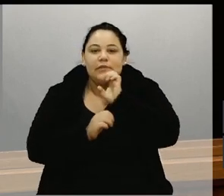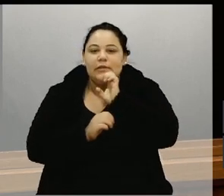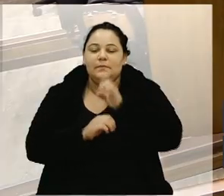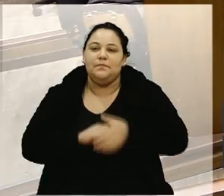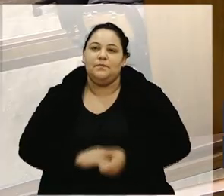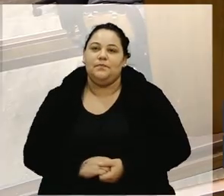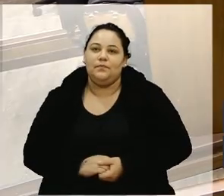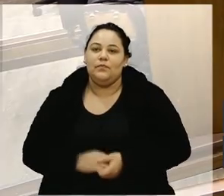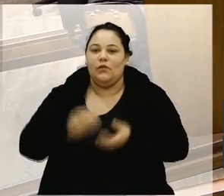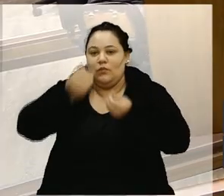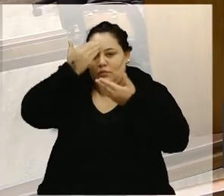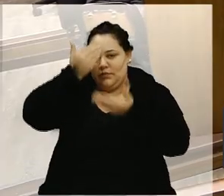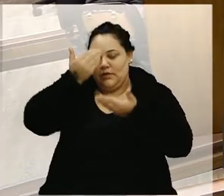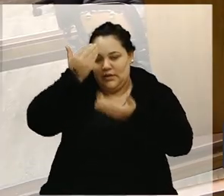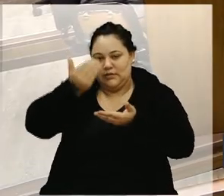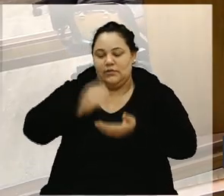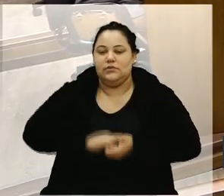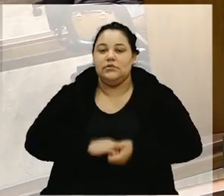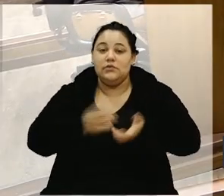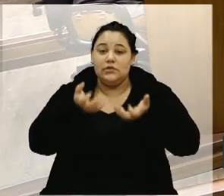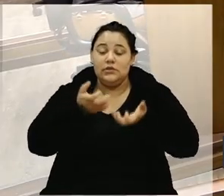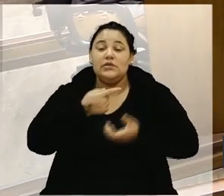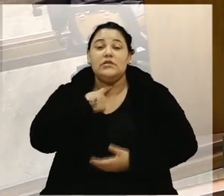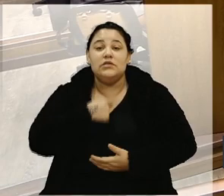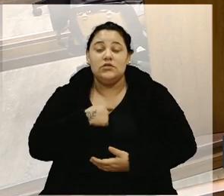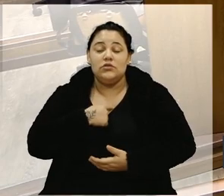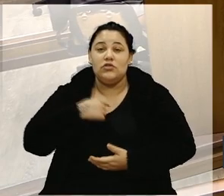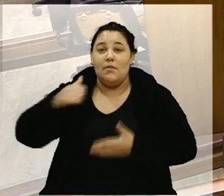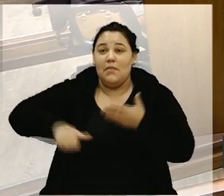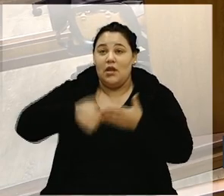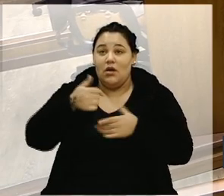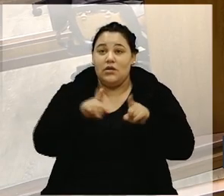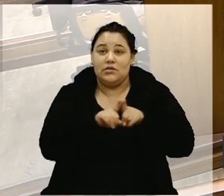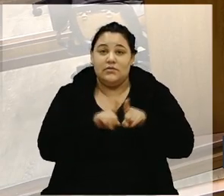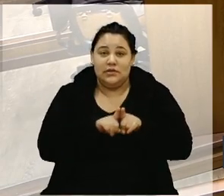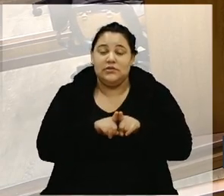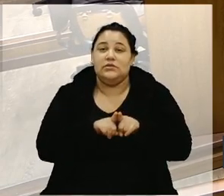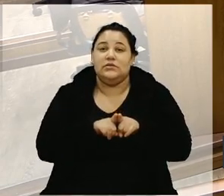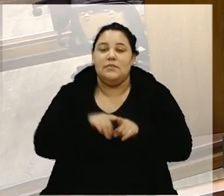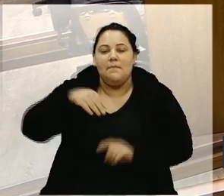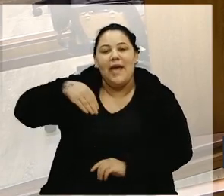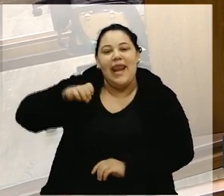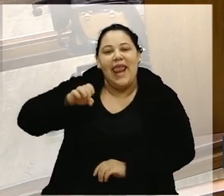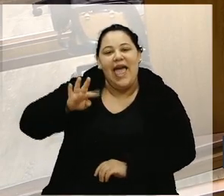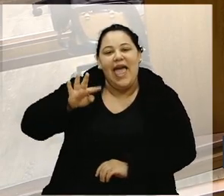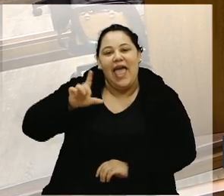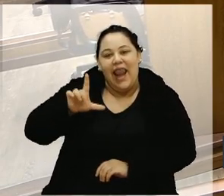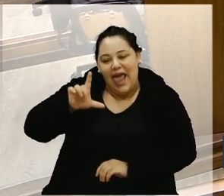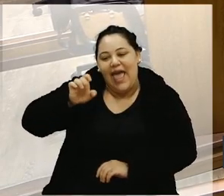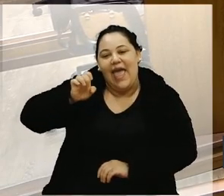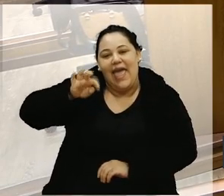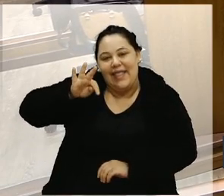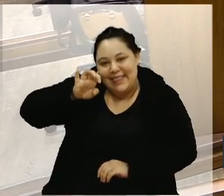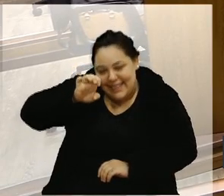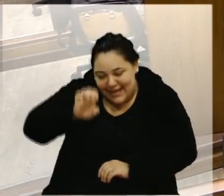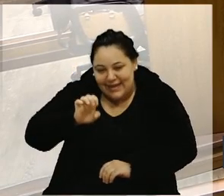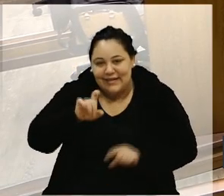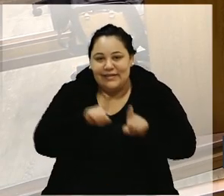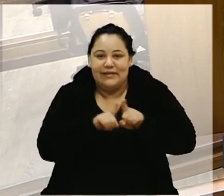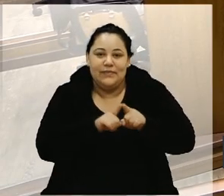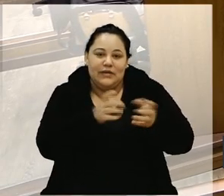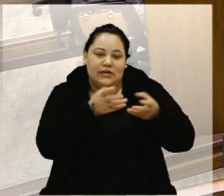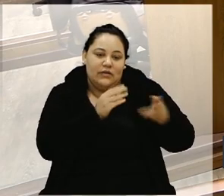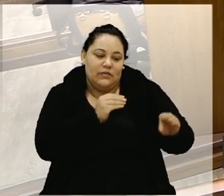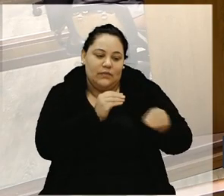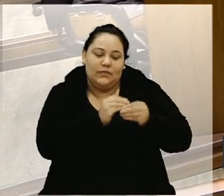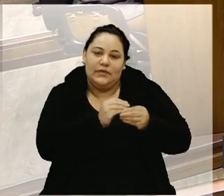obrigada, desejar melhoras para o Melete, dizer também, me somar a isso que ele sempre nos